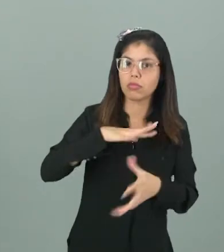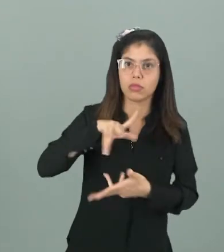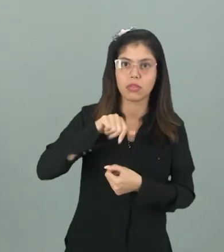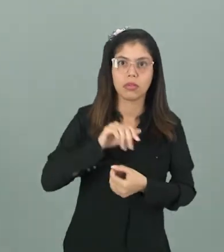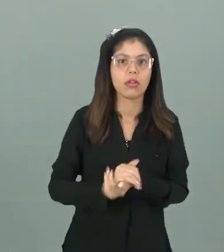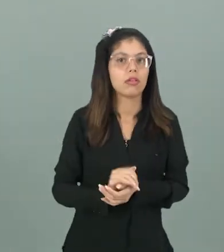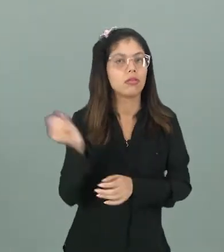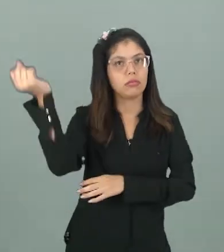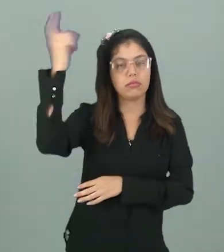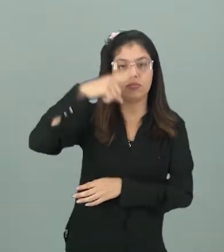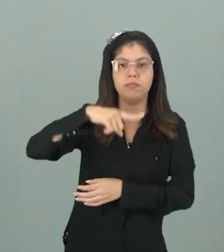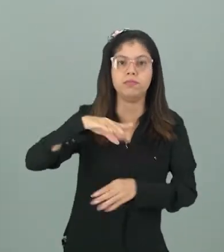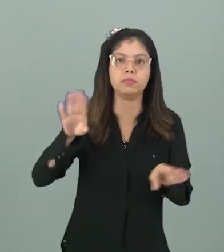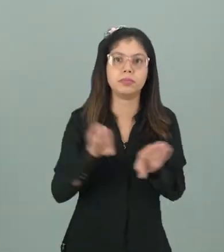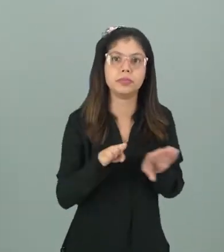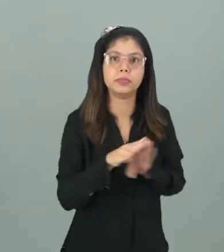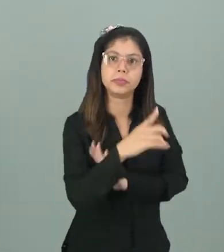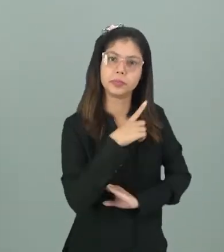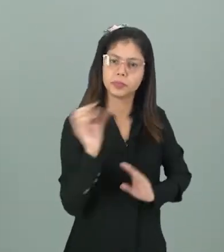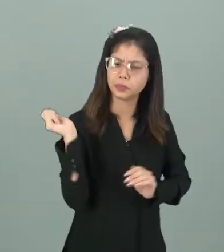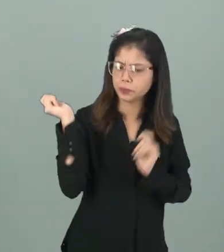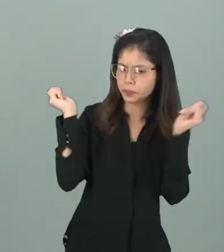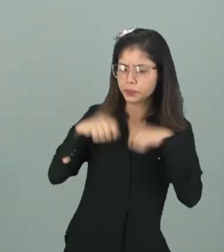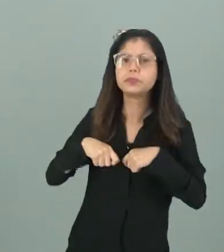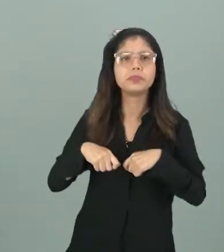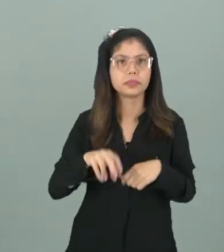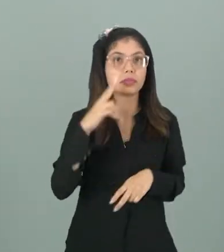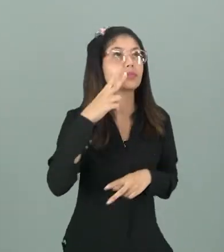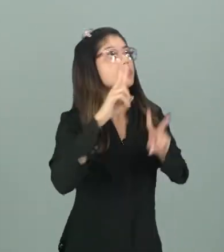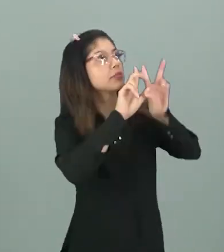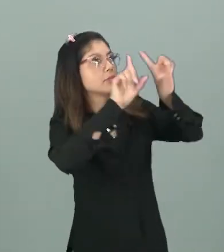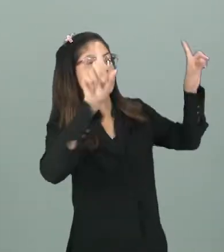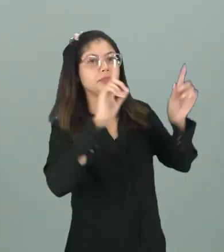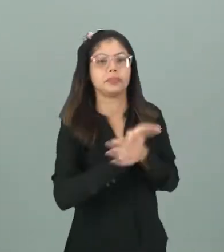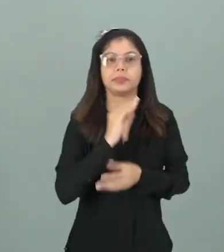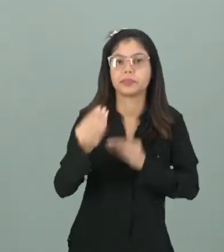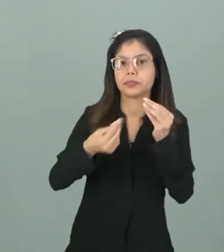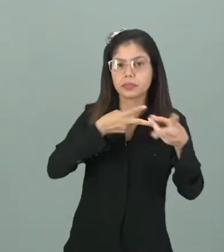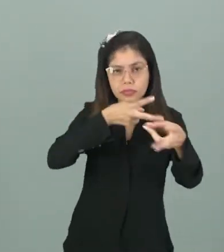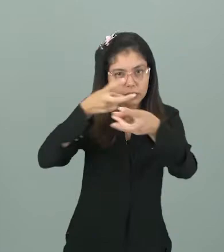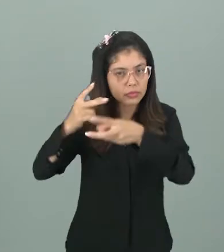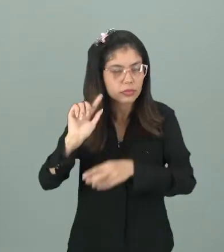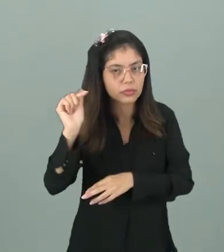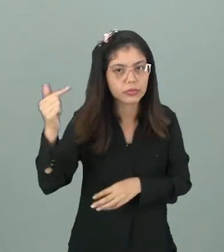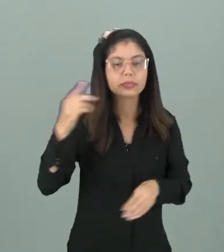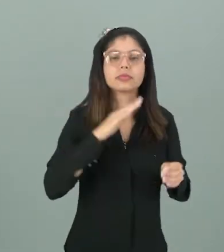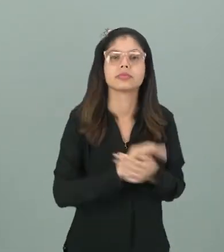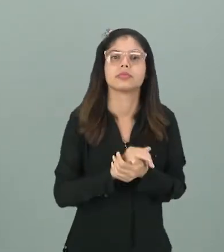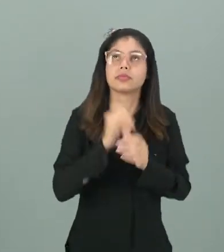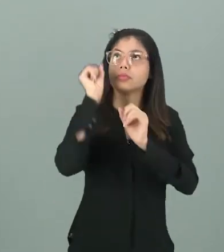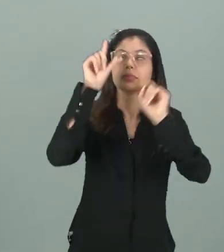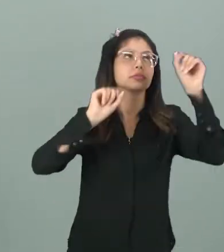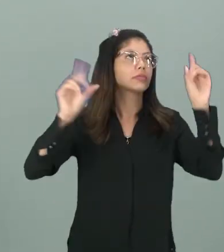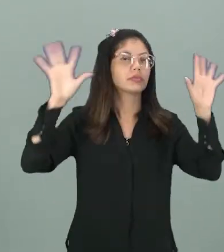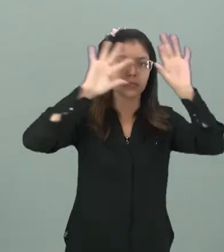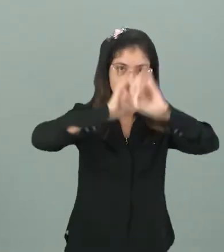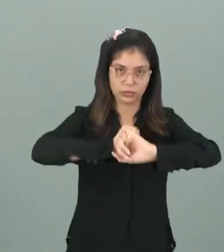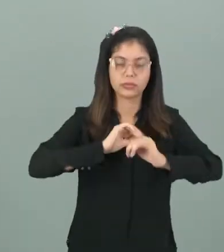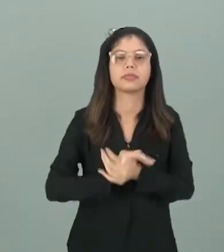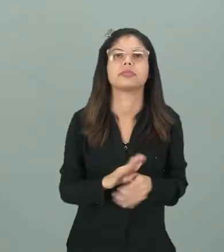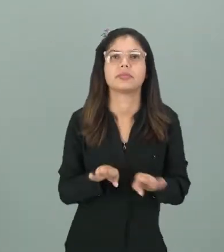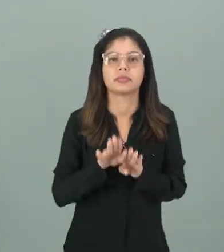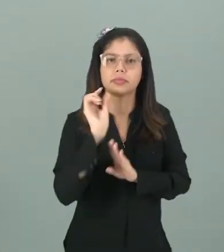O Sol, ele é possível ver no céu, assim como a gente observa outras estrelas no céu noturno também.